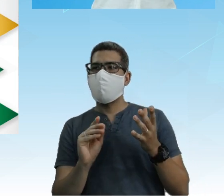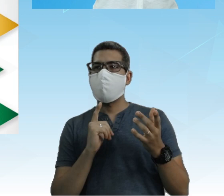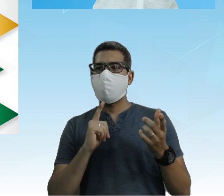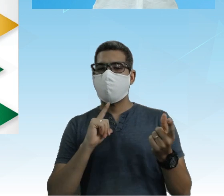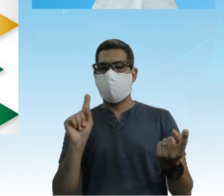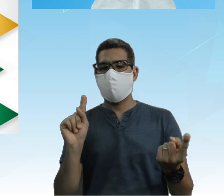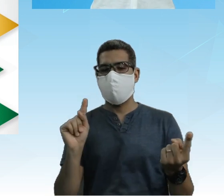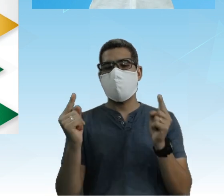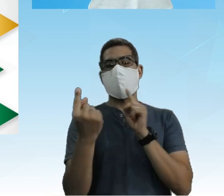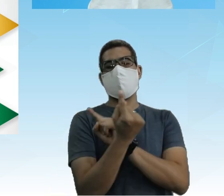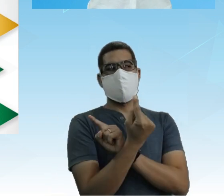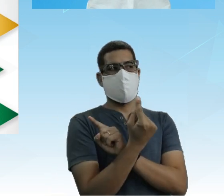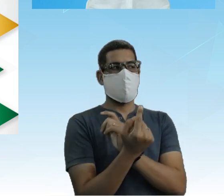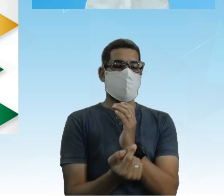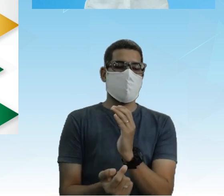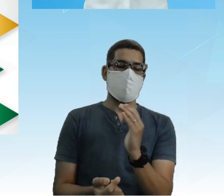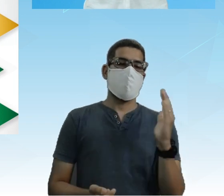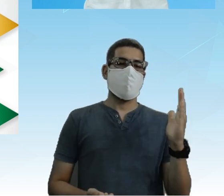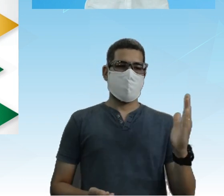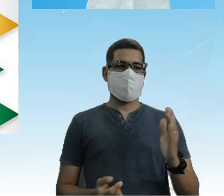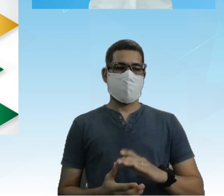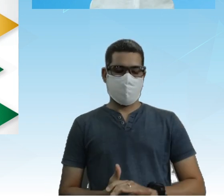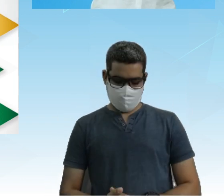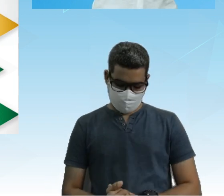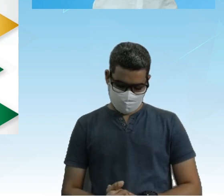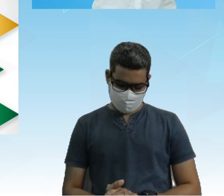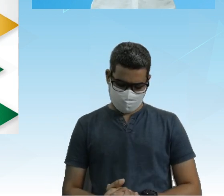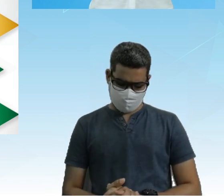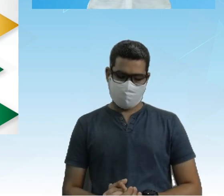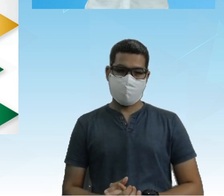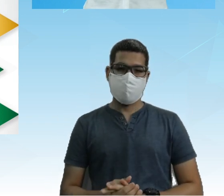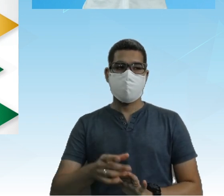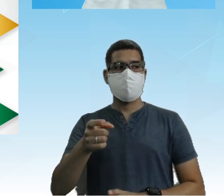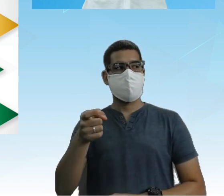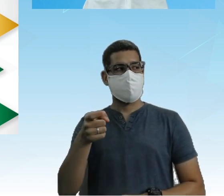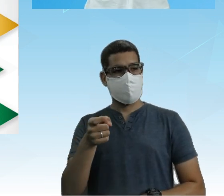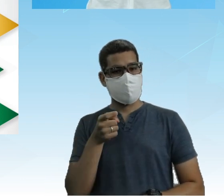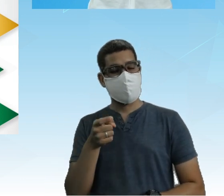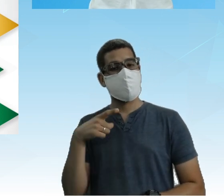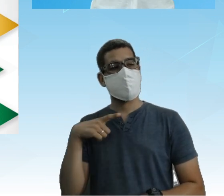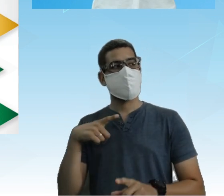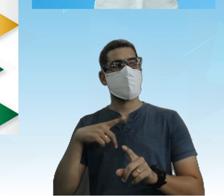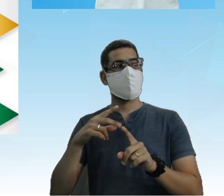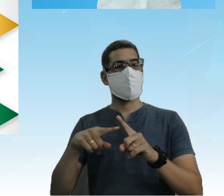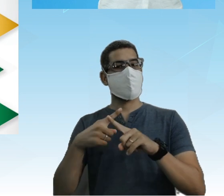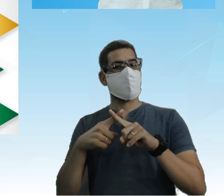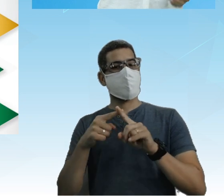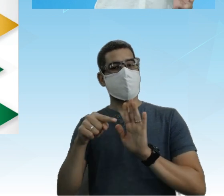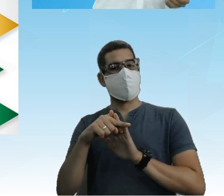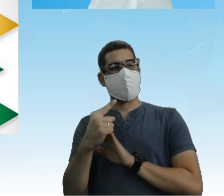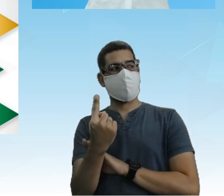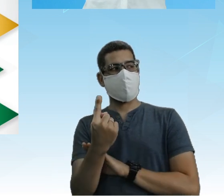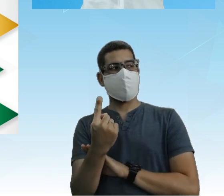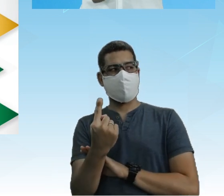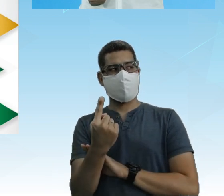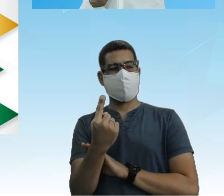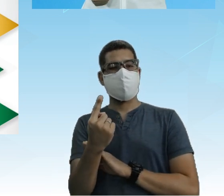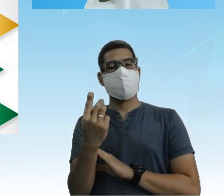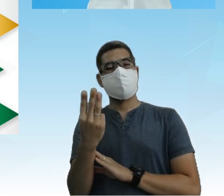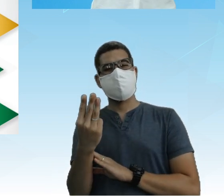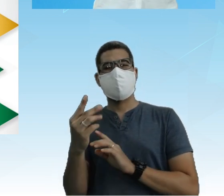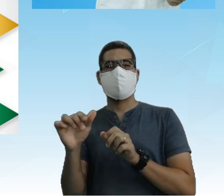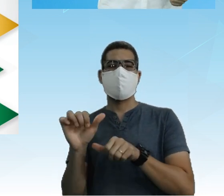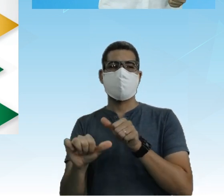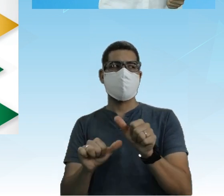lado Na lateral Veja Então X é que foi multiplicado Por menos 1 Era 3 Ficou menos 3